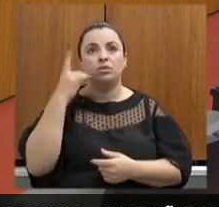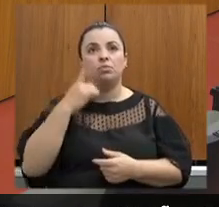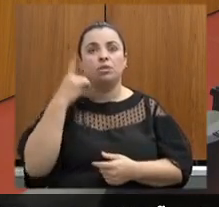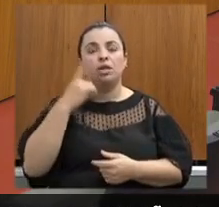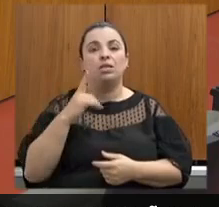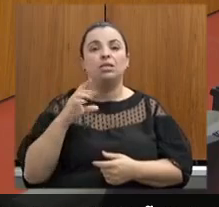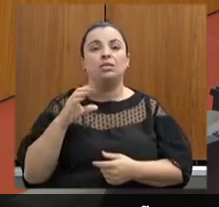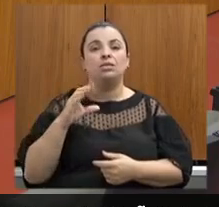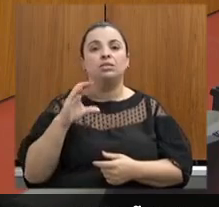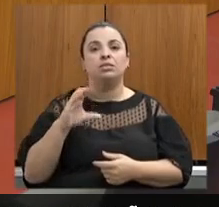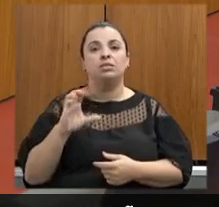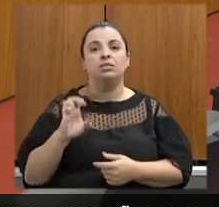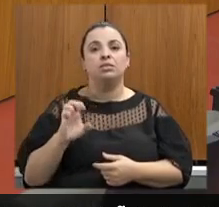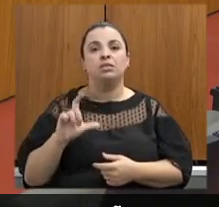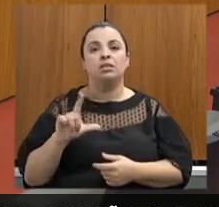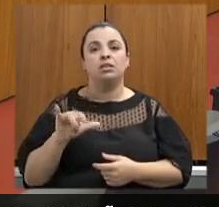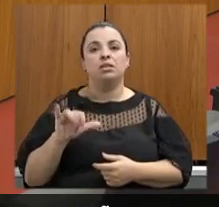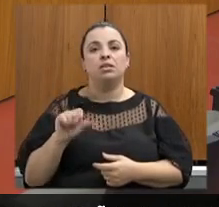Celise Laviola